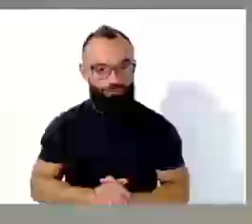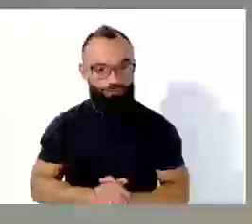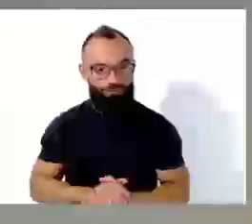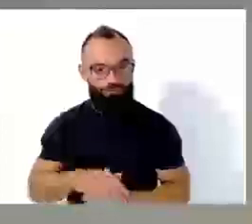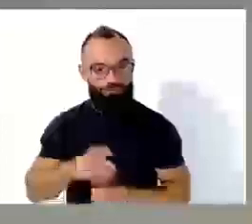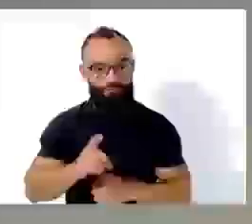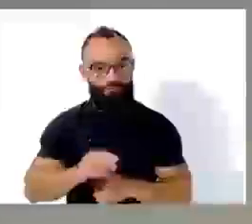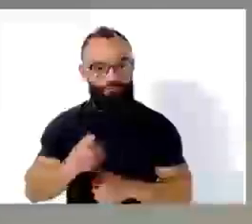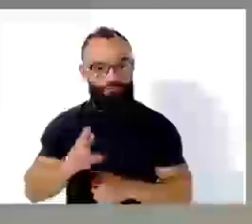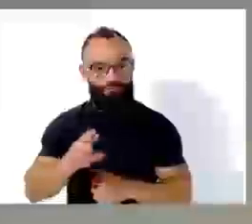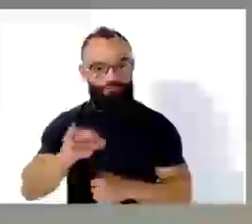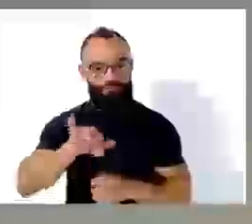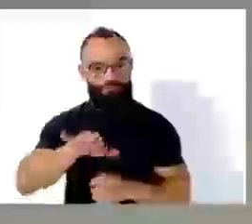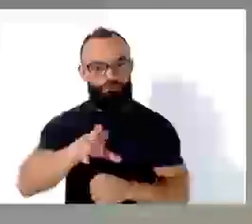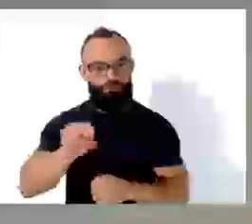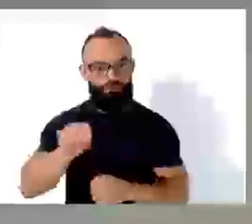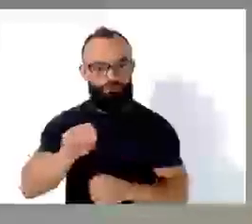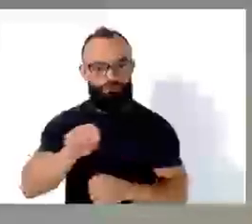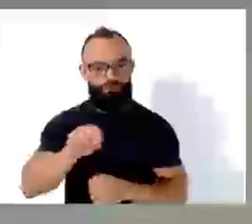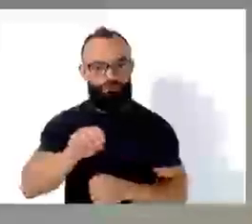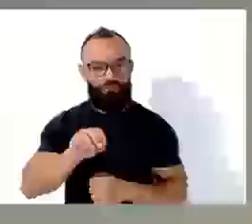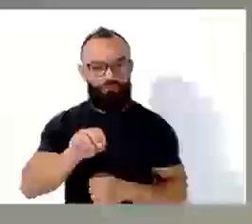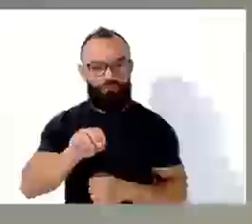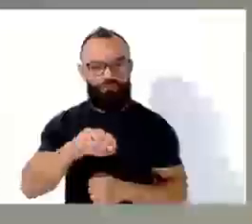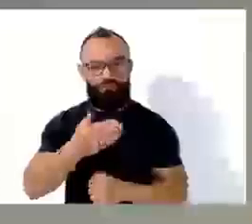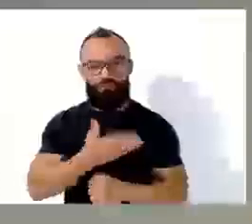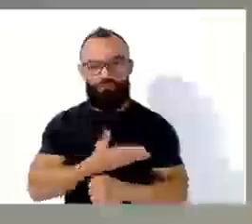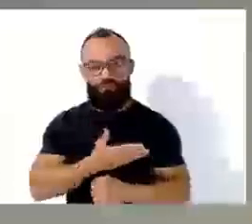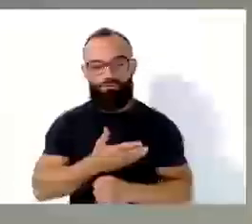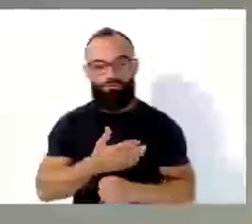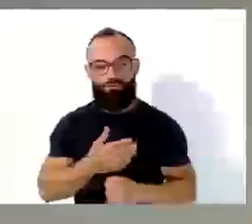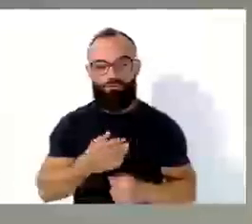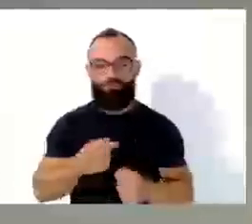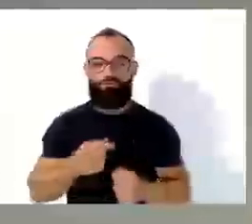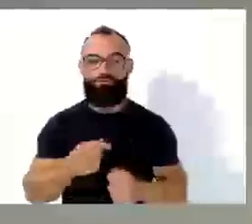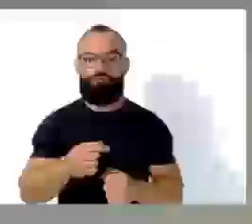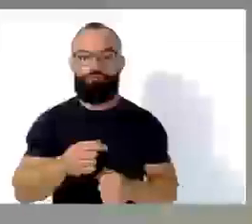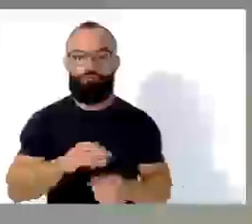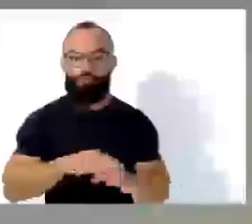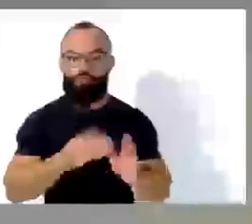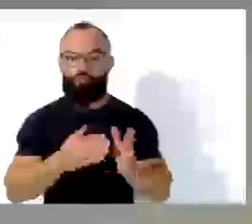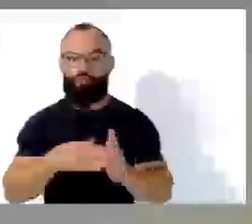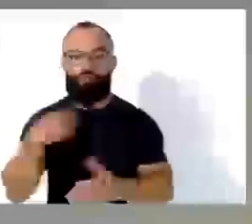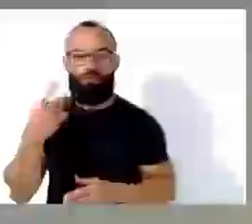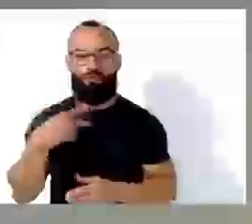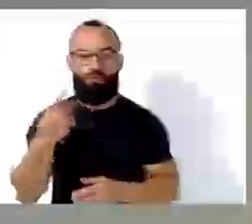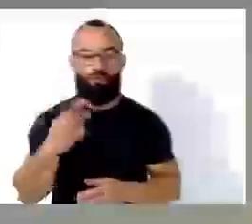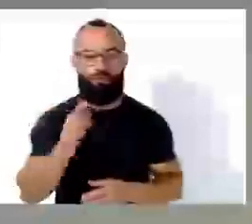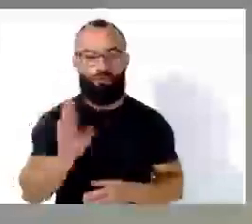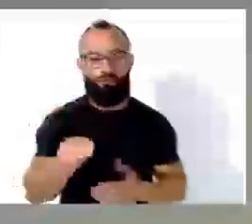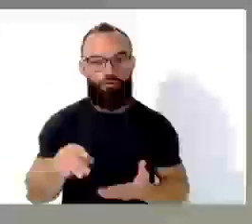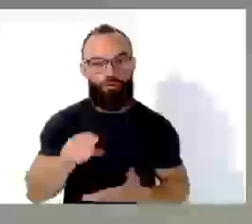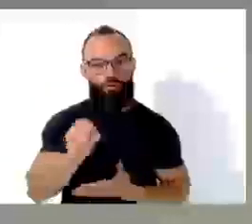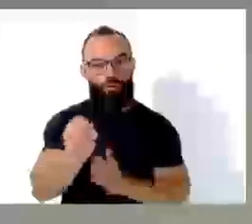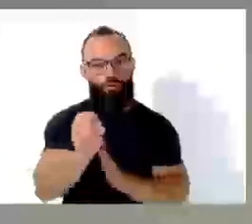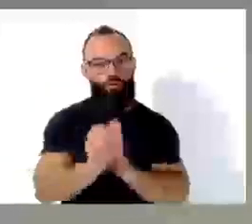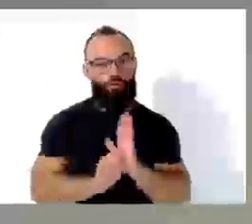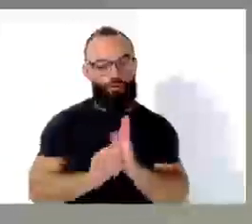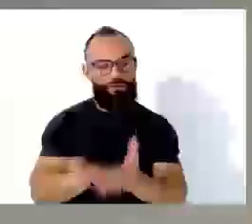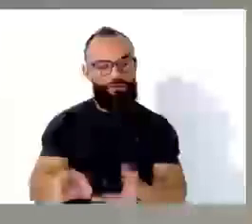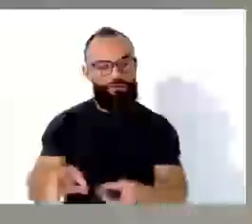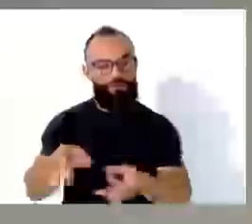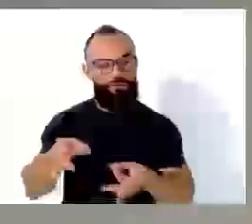Kretz está aqui, nosso diretor do PROCON. Acho que todos os vereadores já receberam um ofício explicando a situação que